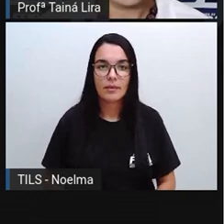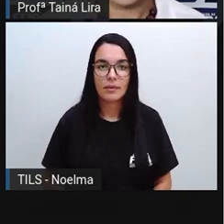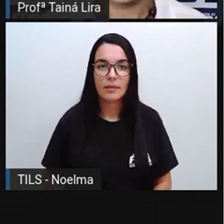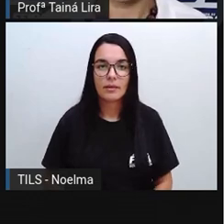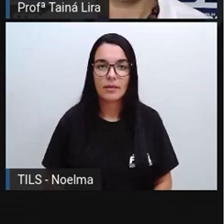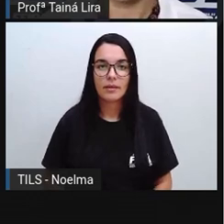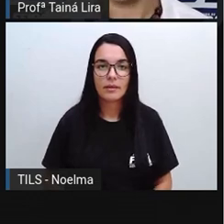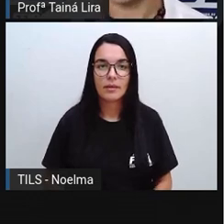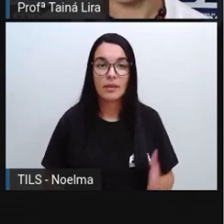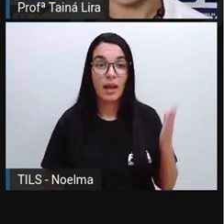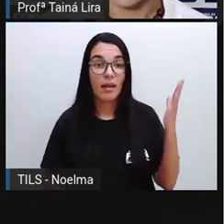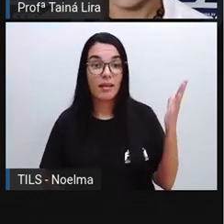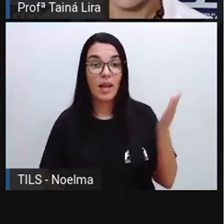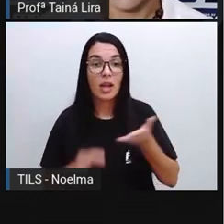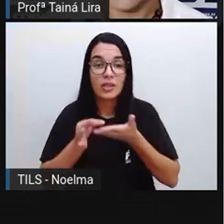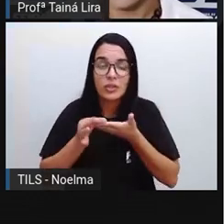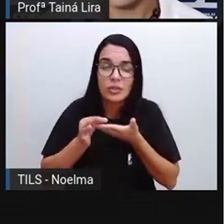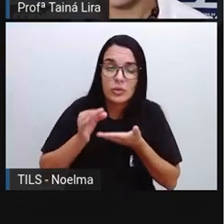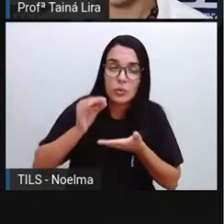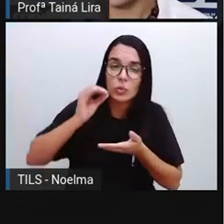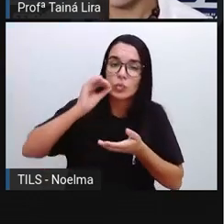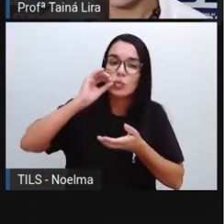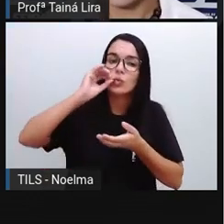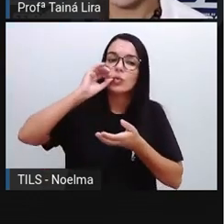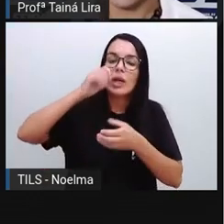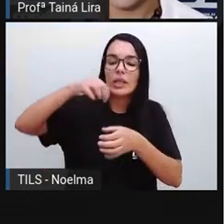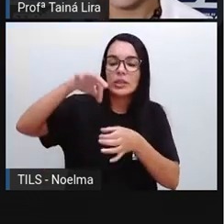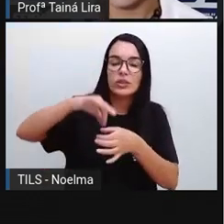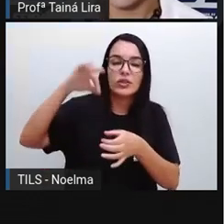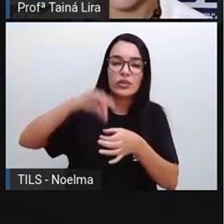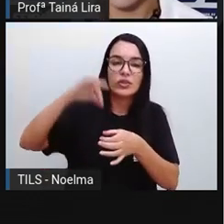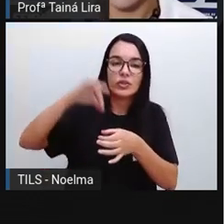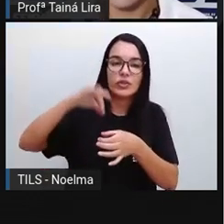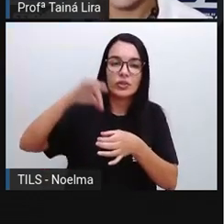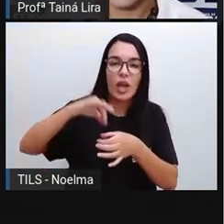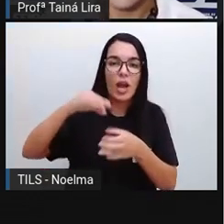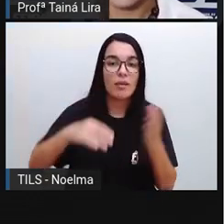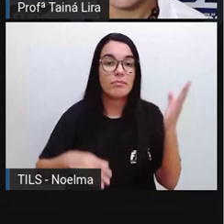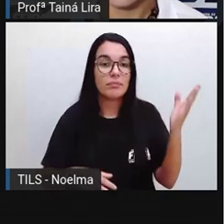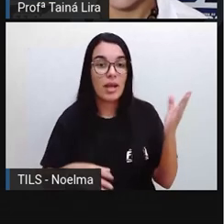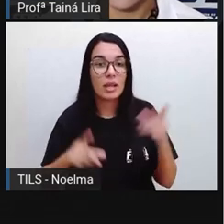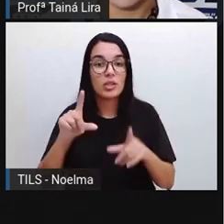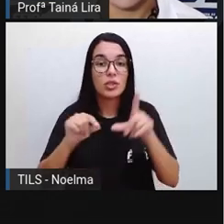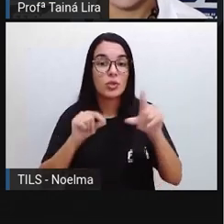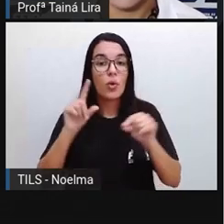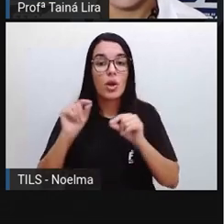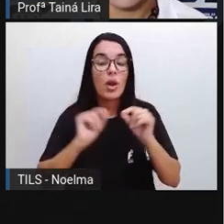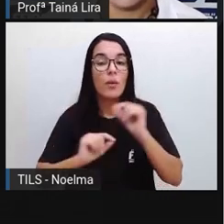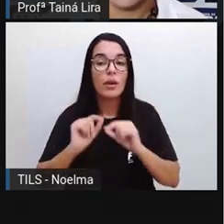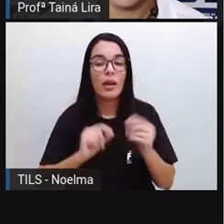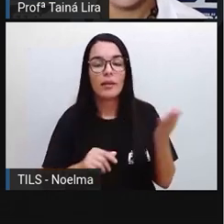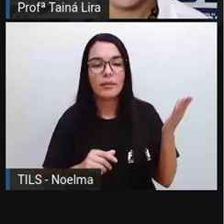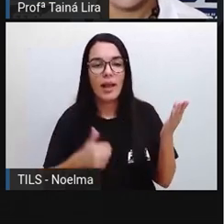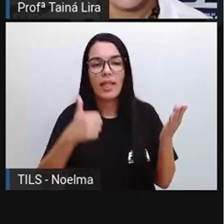chá, que ela tem que tomar uma vez ao dia. Então, qual foi o horário que Maria escolheu? Olha lá, que horário é esse aí?